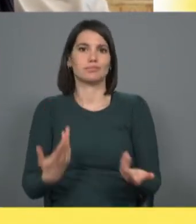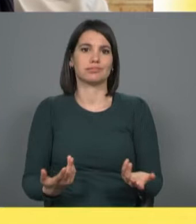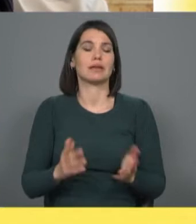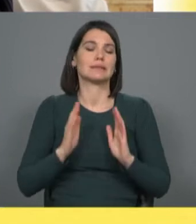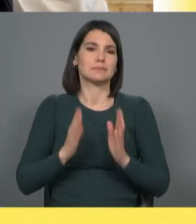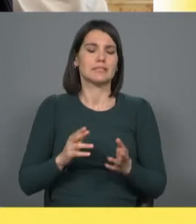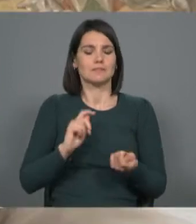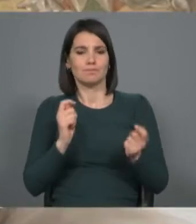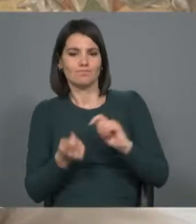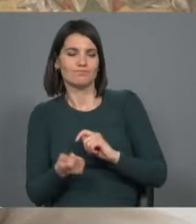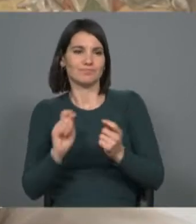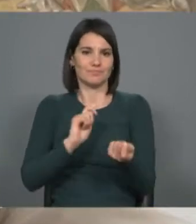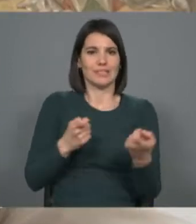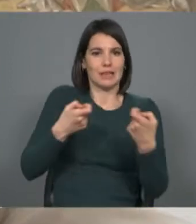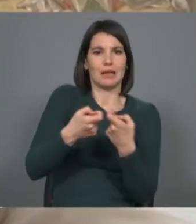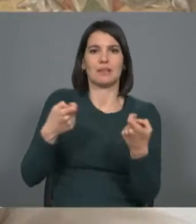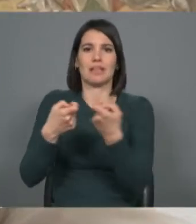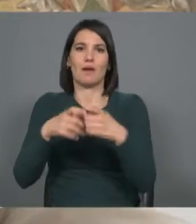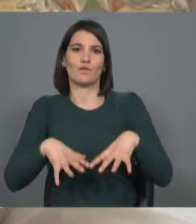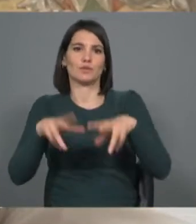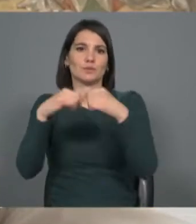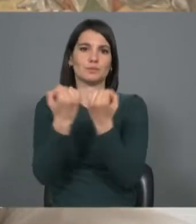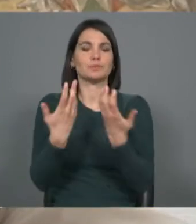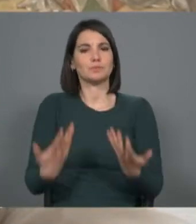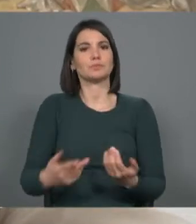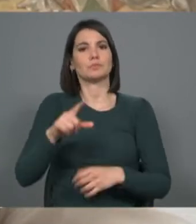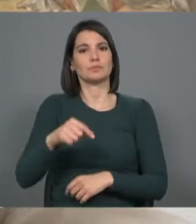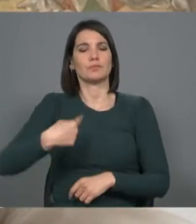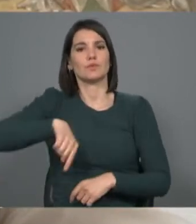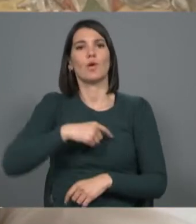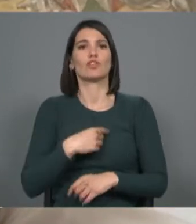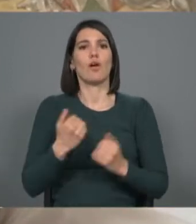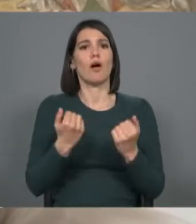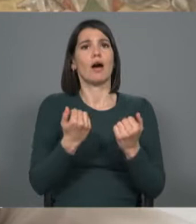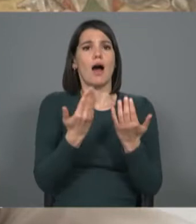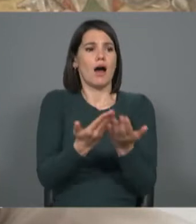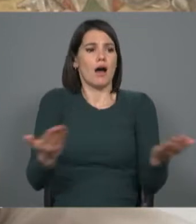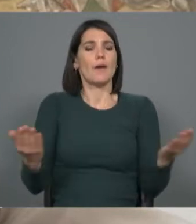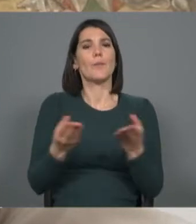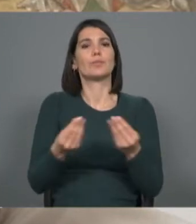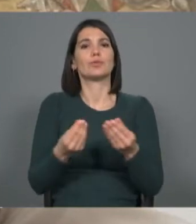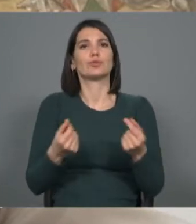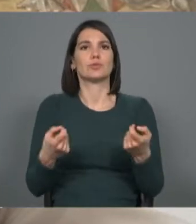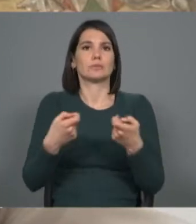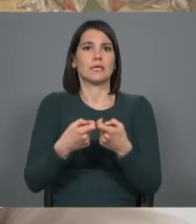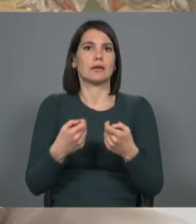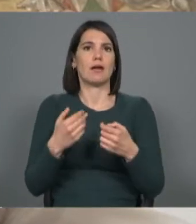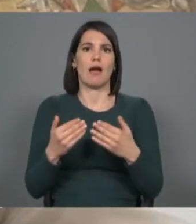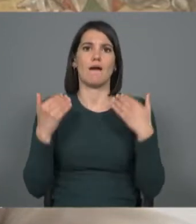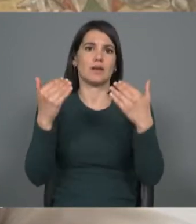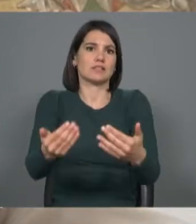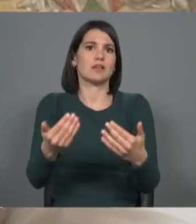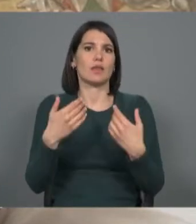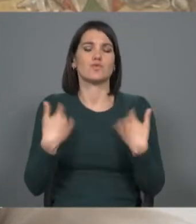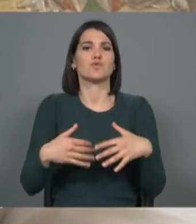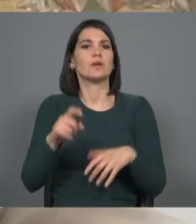acompanhar a evolução da sociedade e hoje a Casa da Moeda é também uma entidade que oferece produtos que incorporam as mais avançadas soluções de segurança